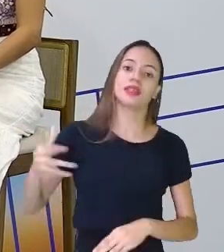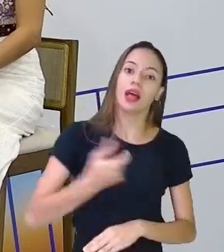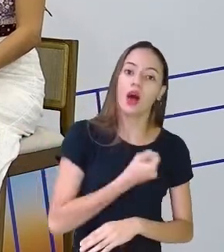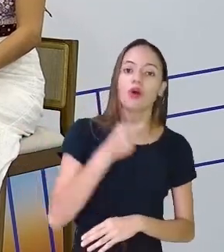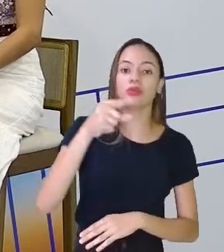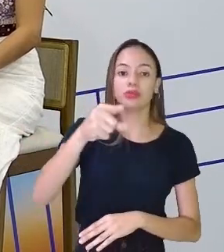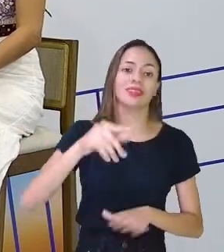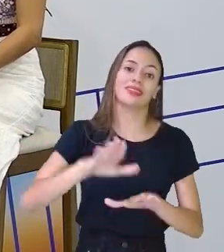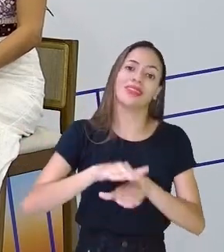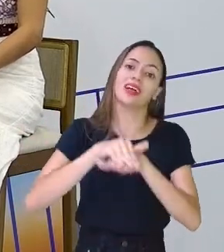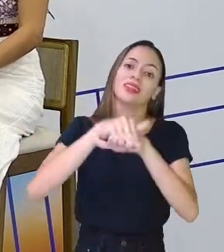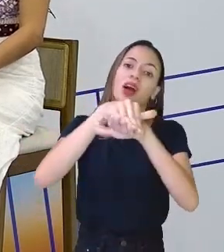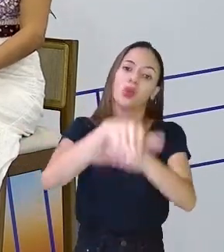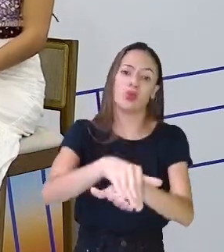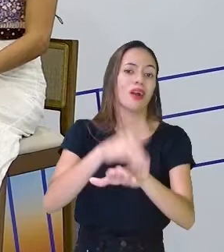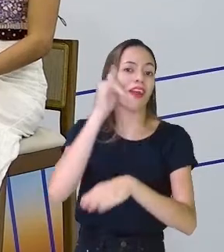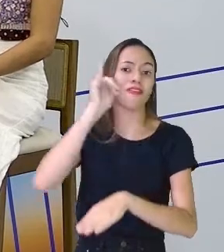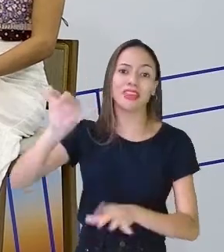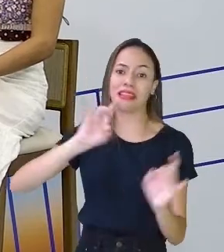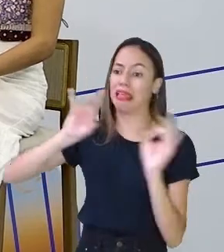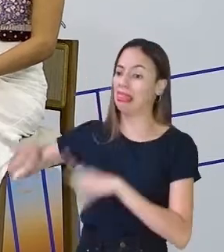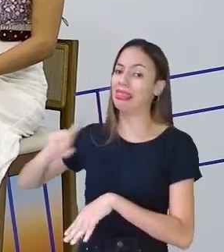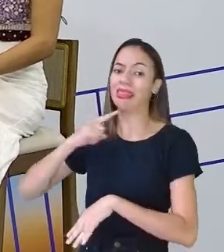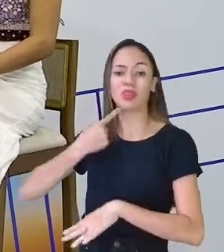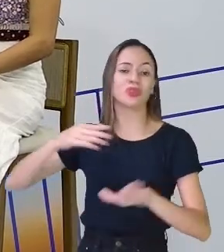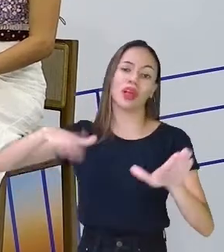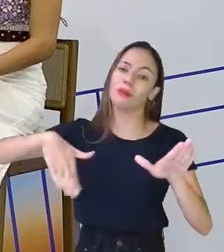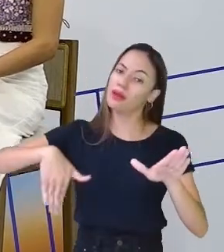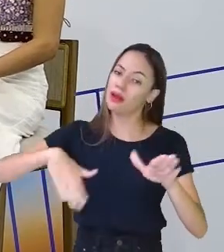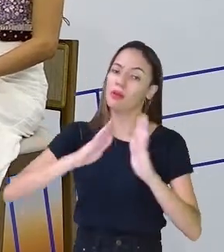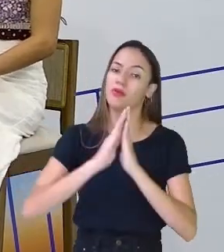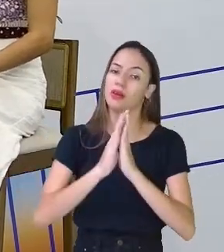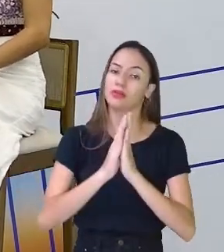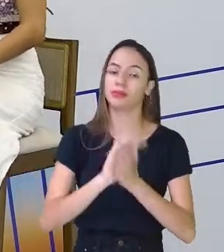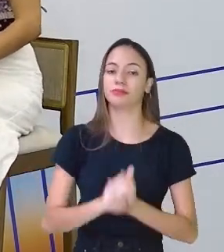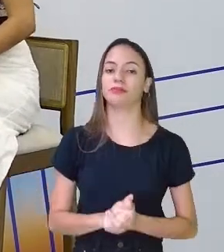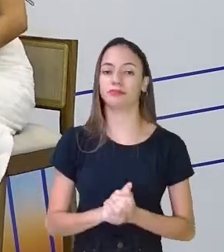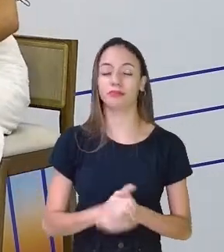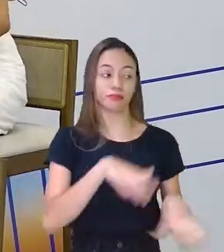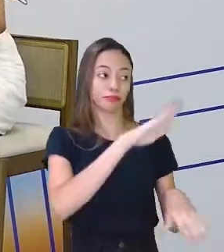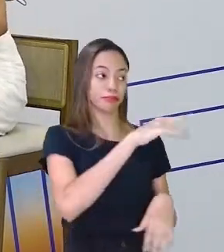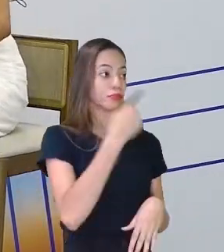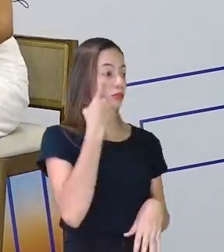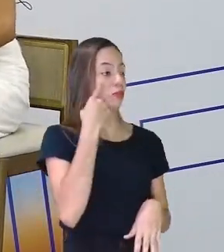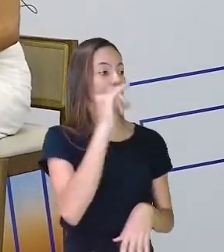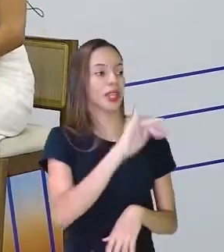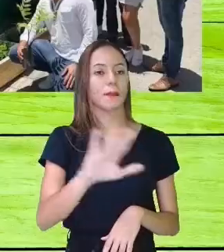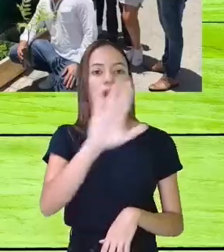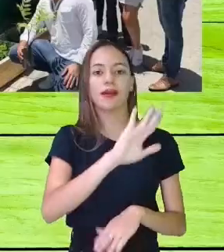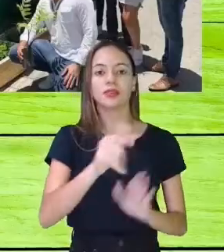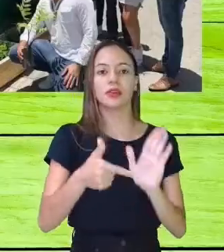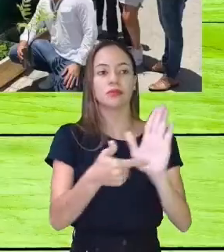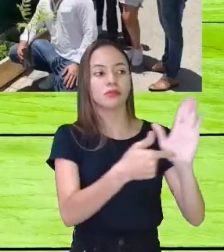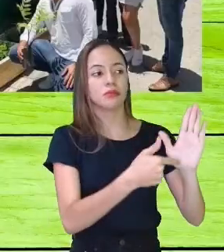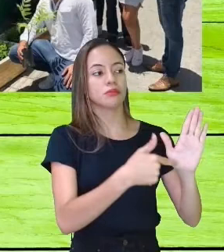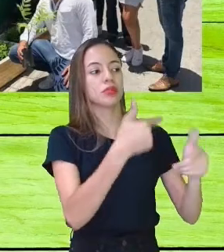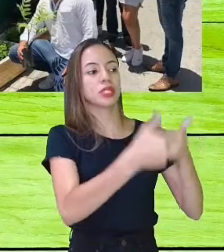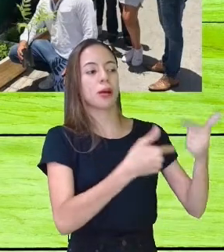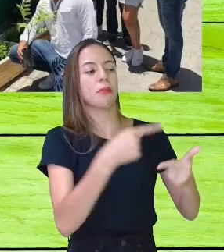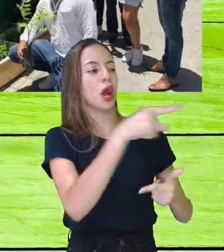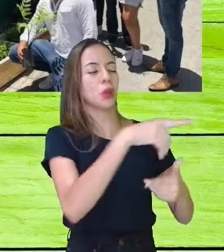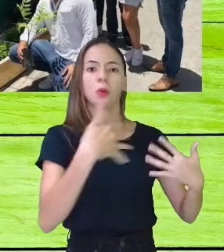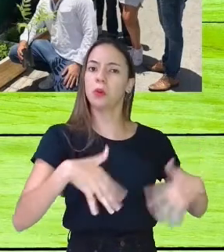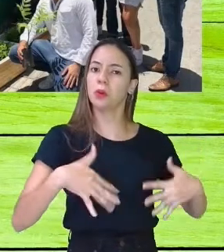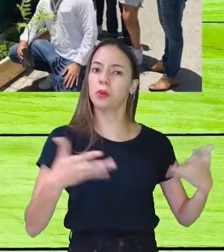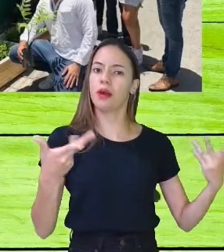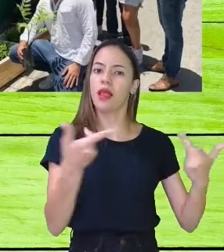praias da gente. Professor, a gente tem outras fotos aí, mostrando um trabalho maravilhoso que o tem realizado aí de